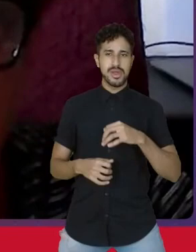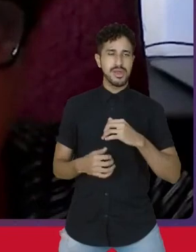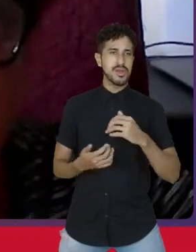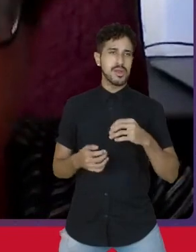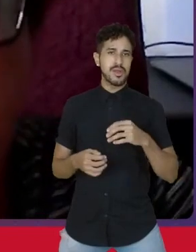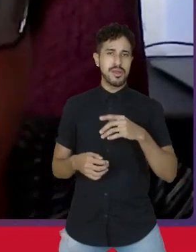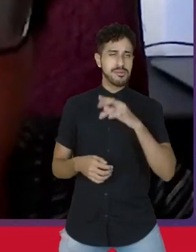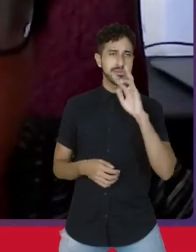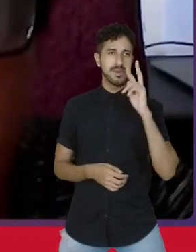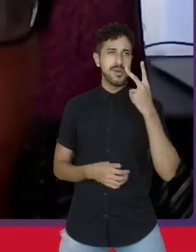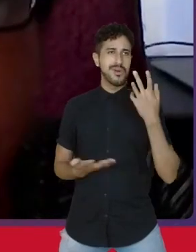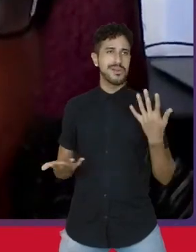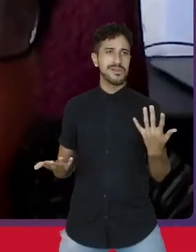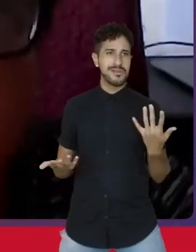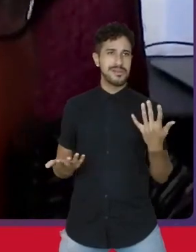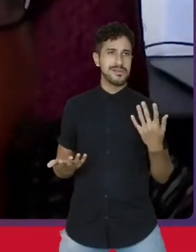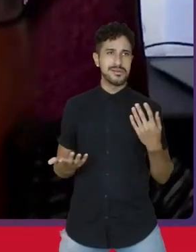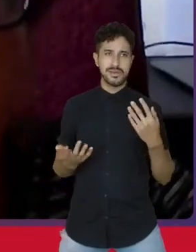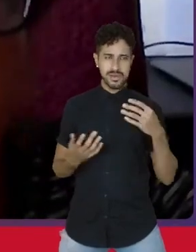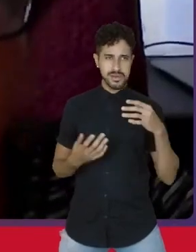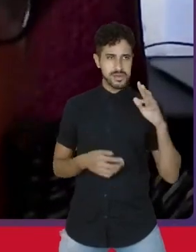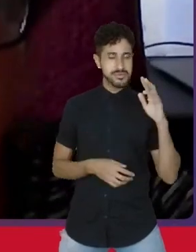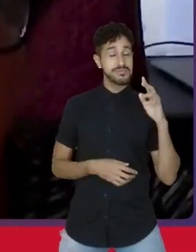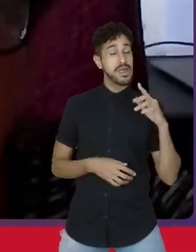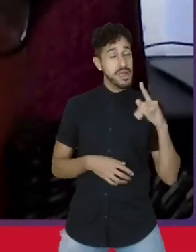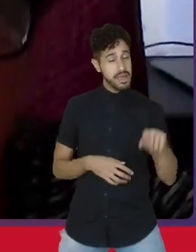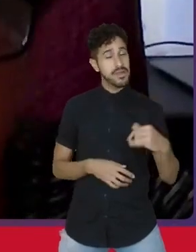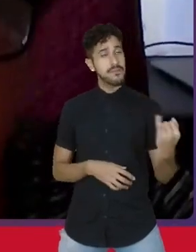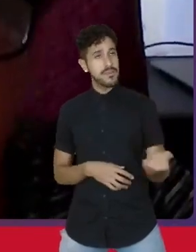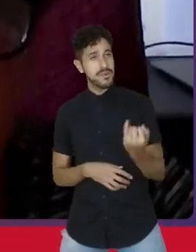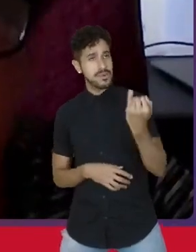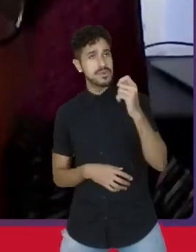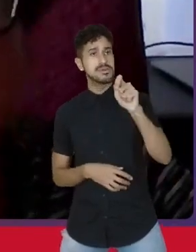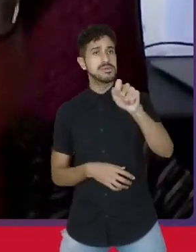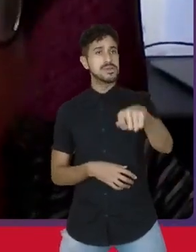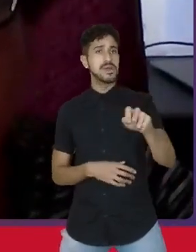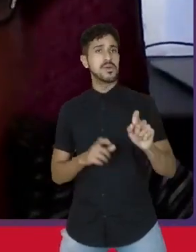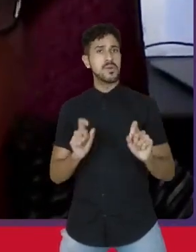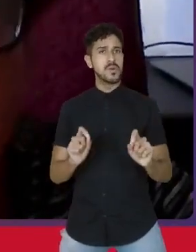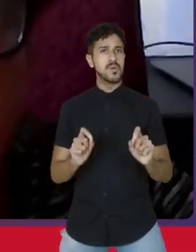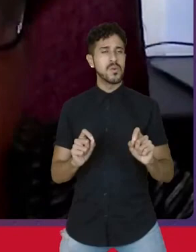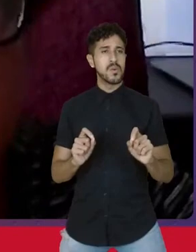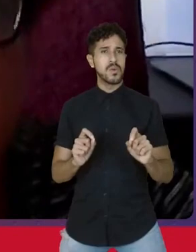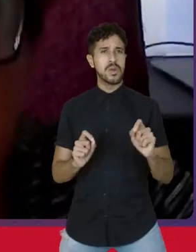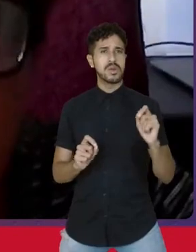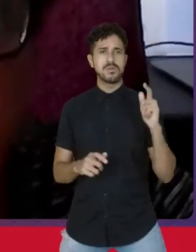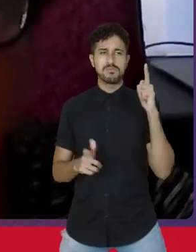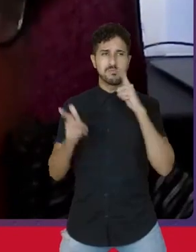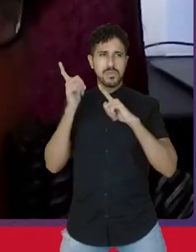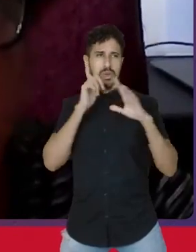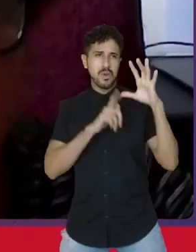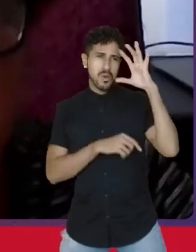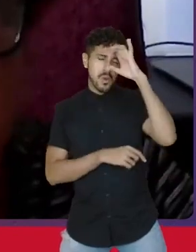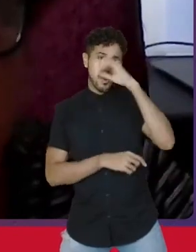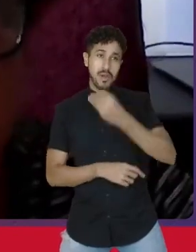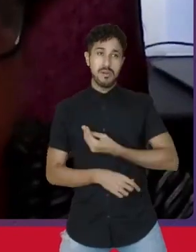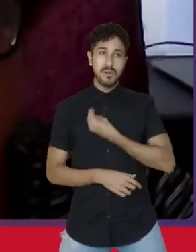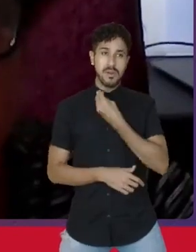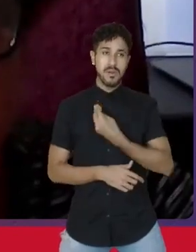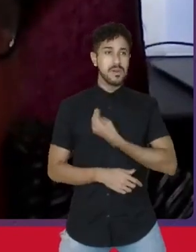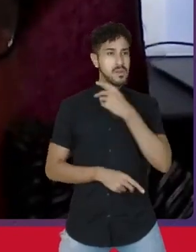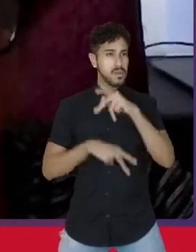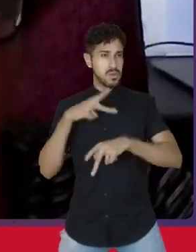e é extremamente importante que ao considerar a vida da população